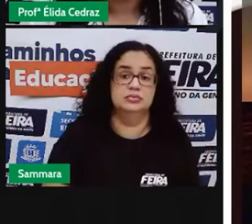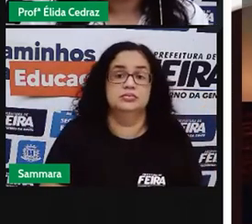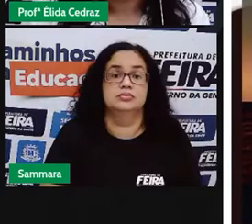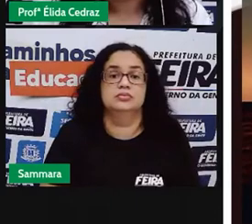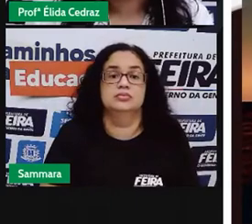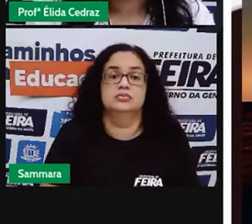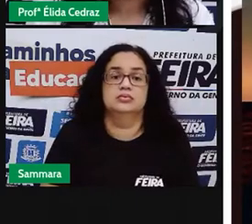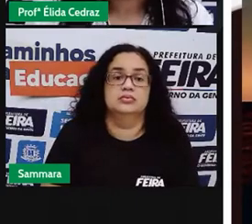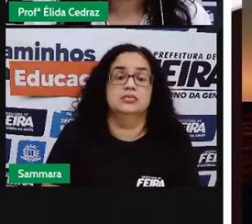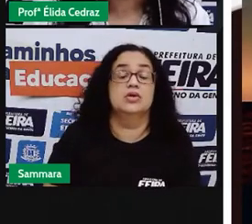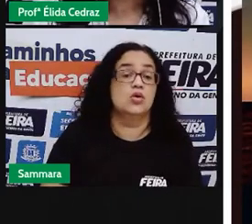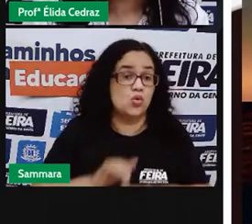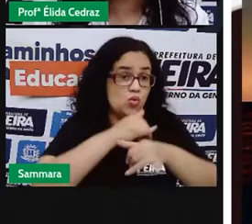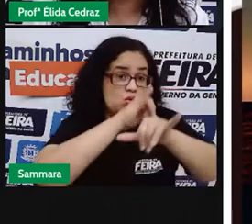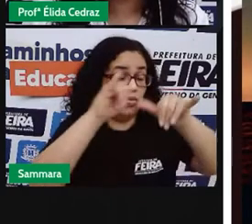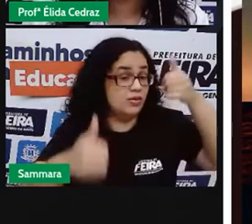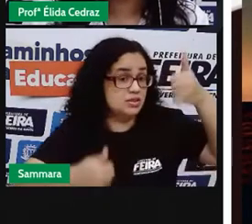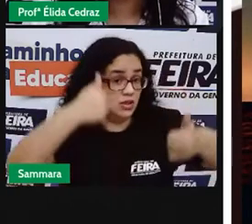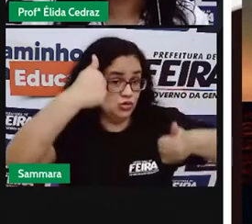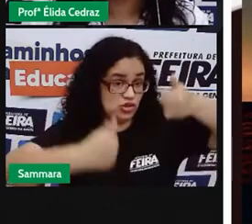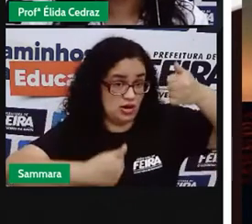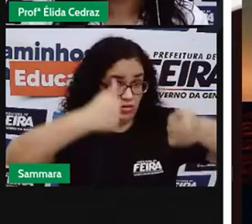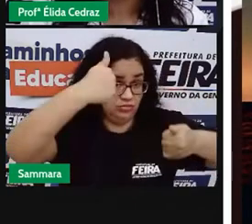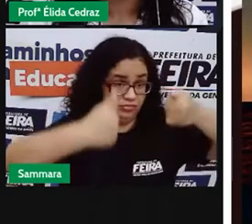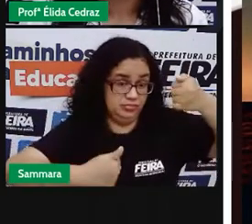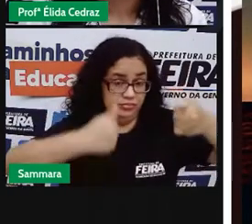Um comercial de carro.